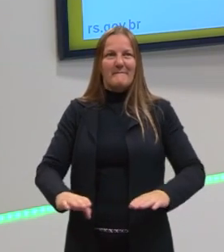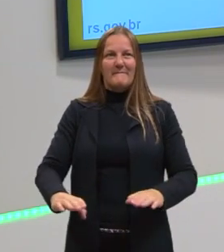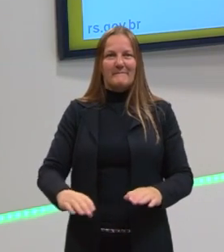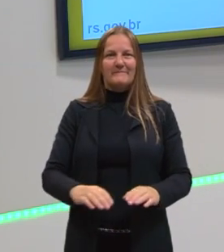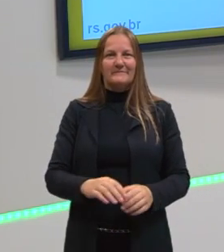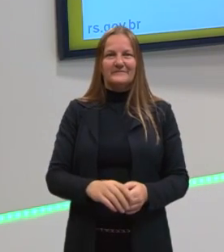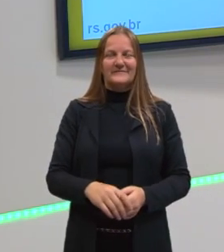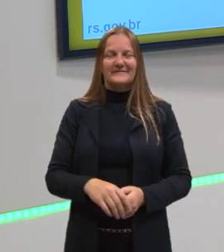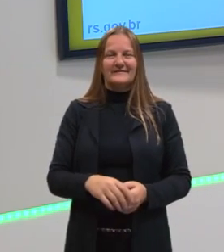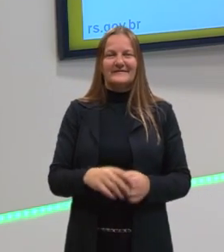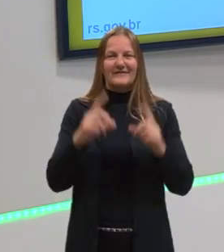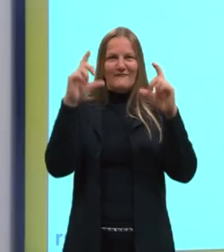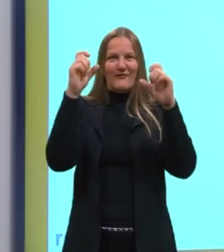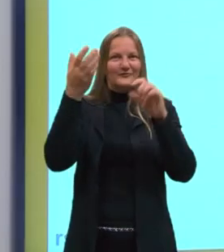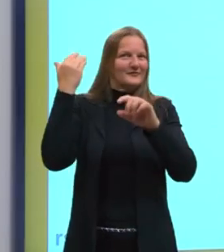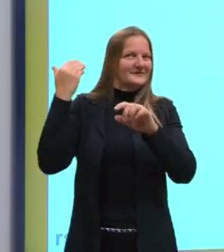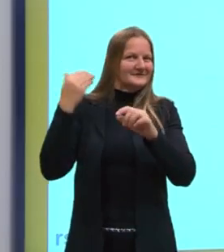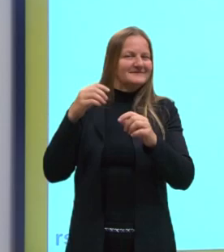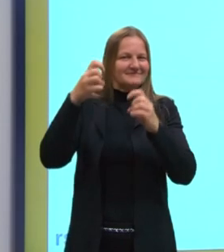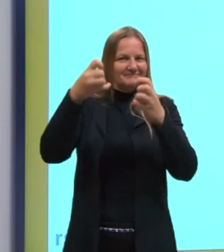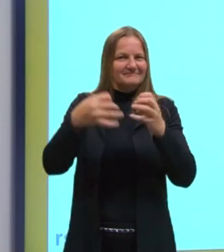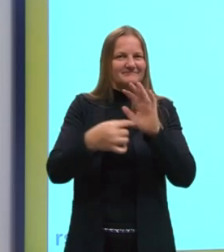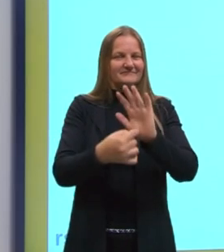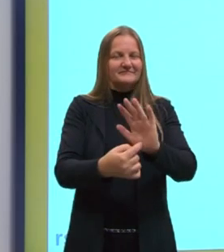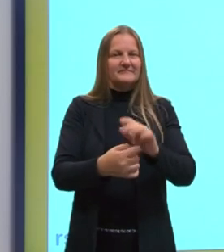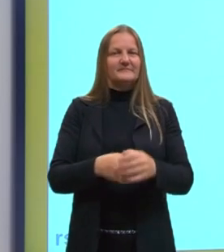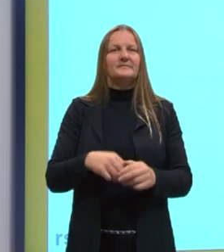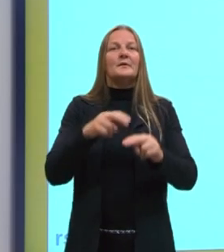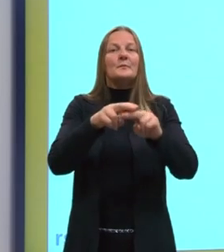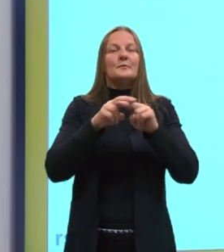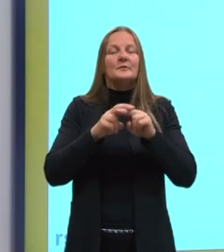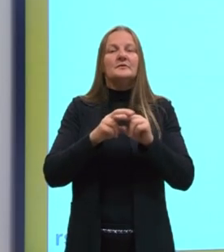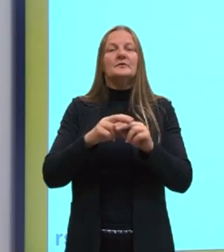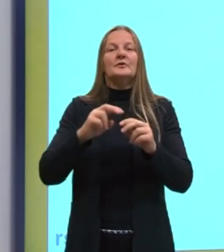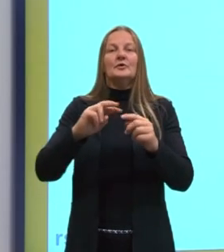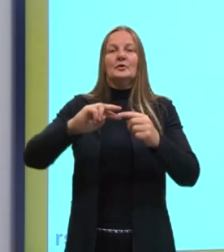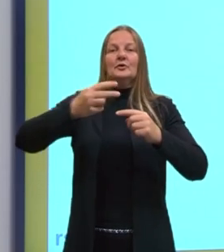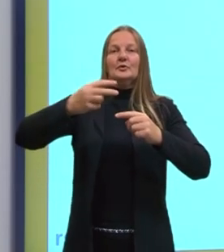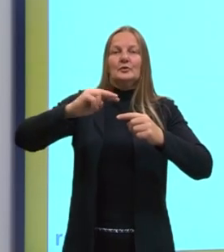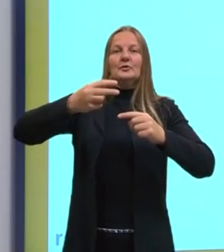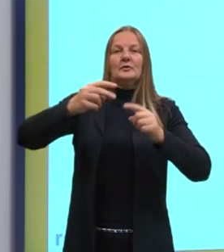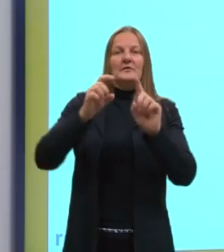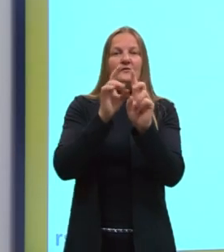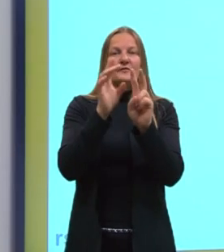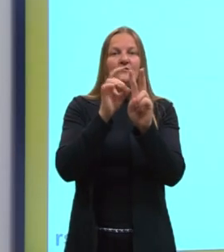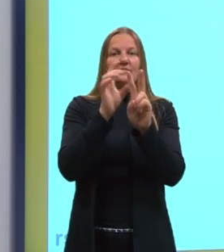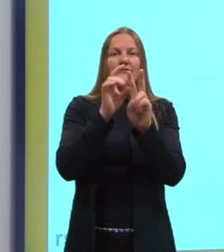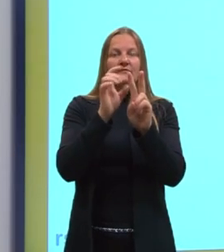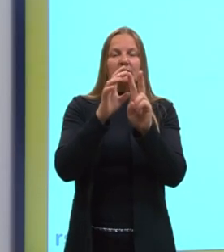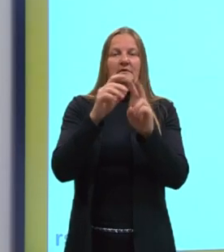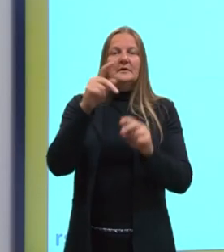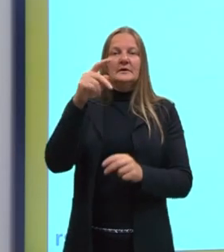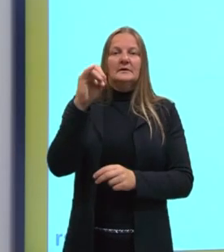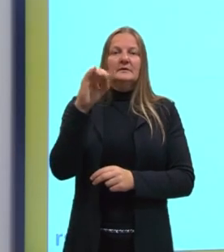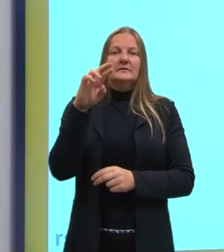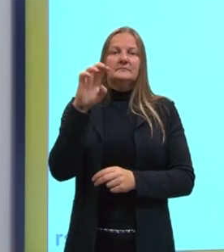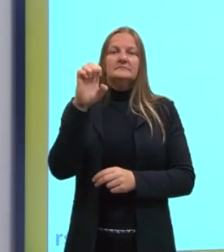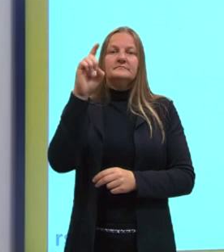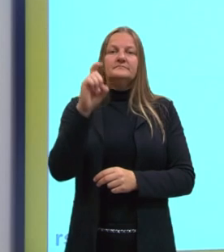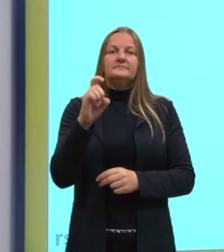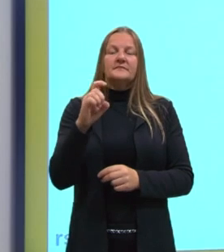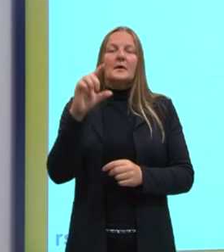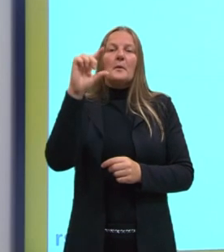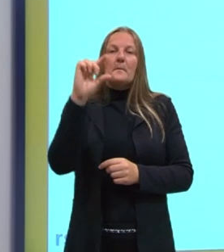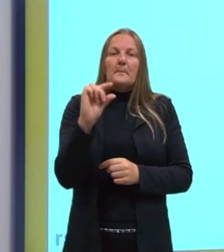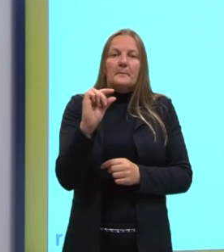conversar melhor sobre isso. Então, por isso que o coeficiente de dilatação do vidro do tipo pirex, ele é